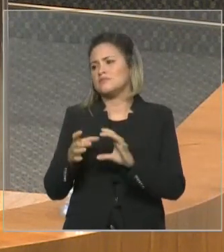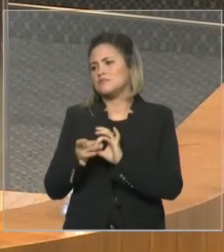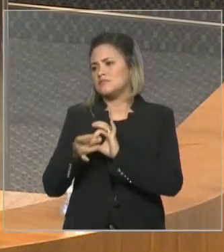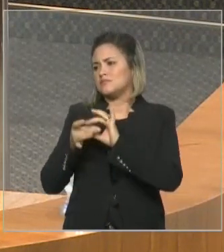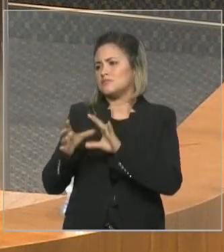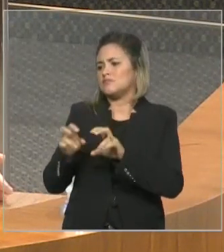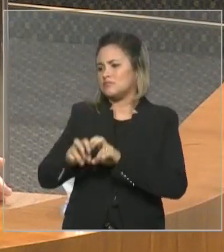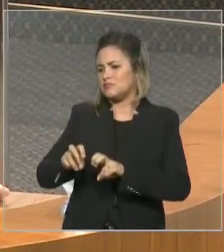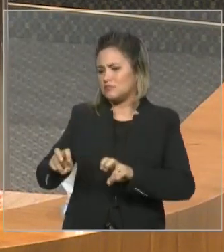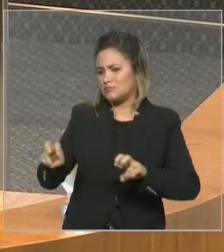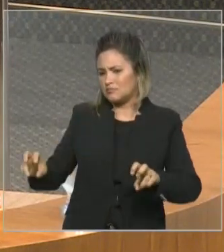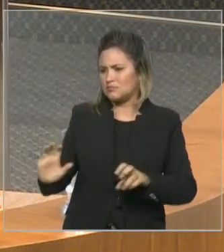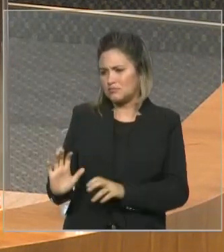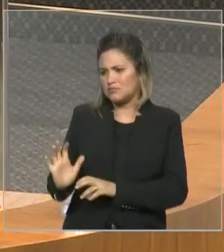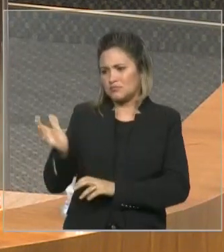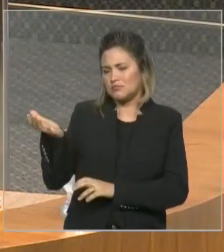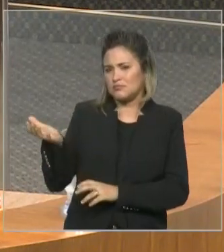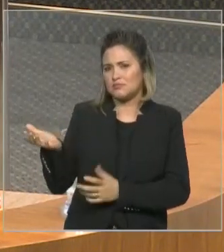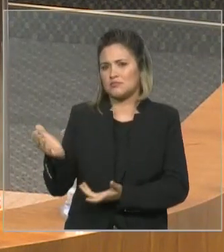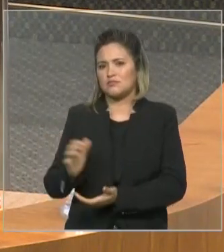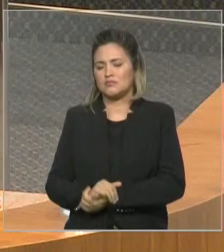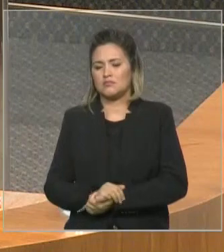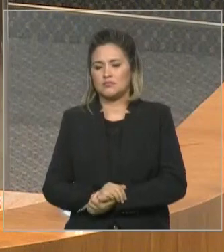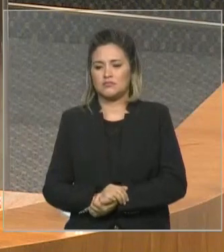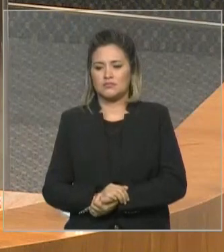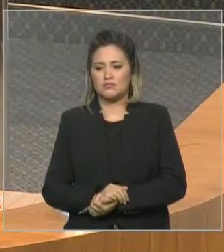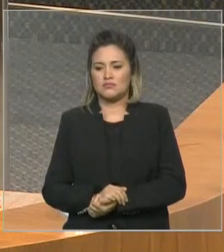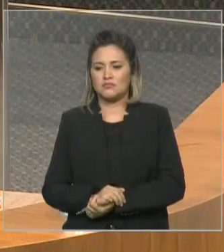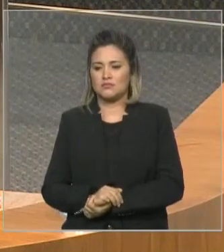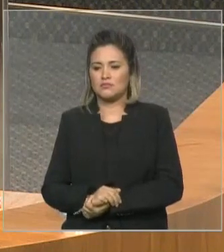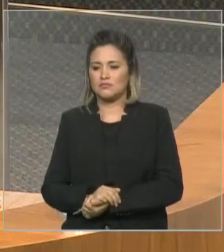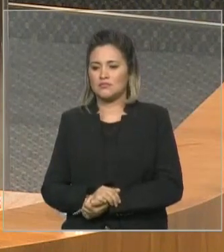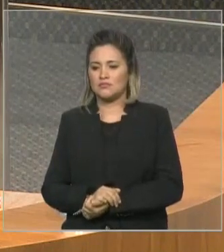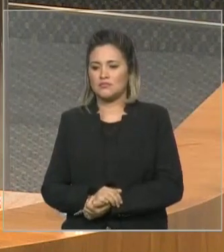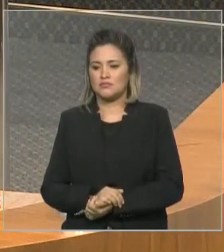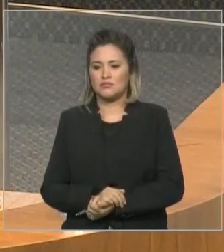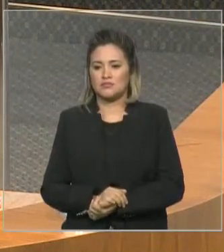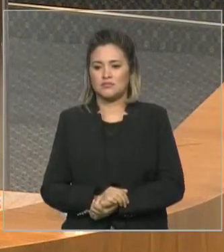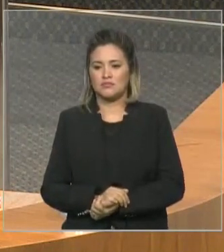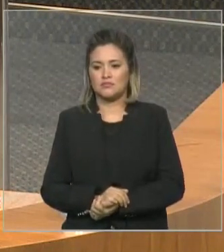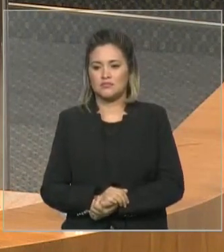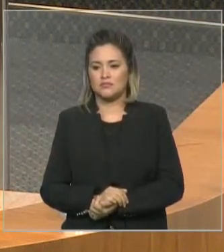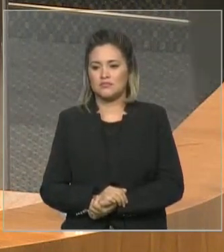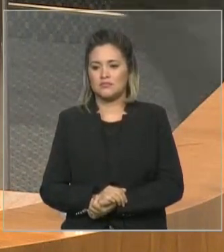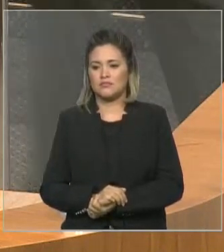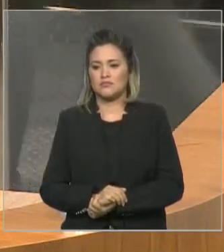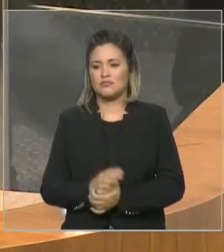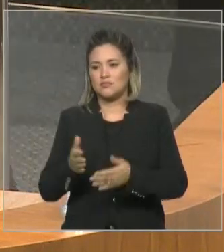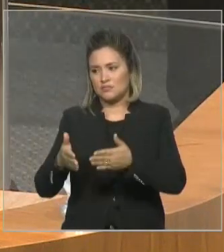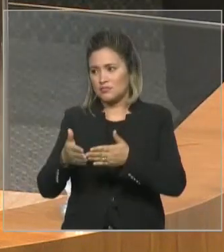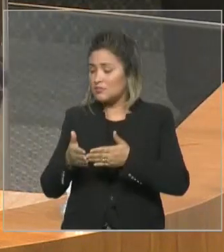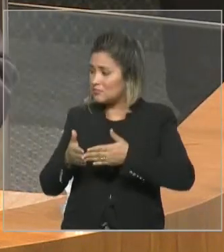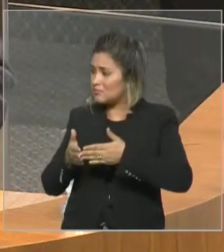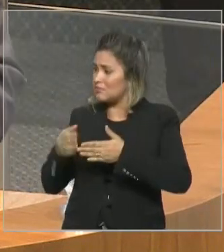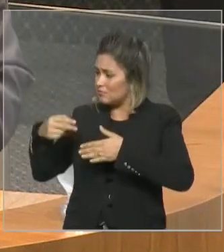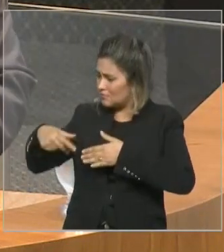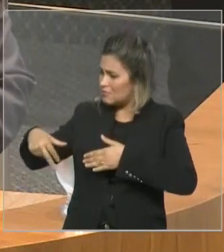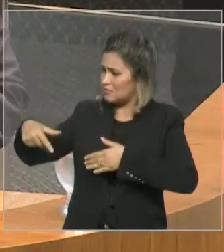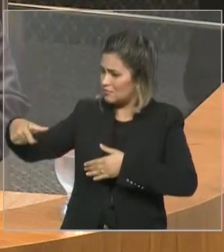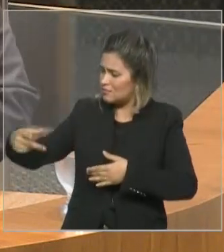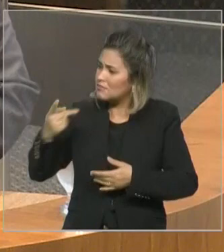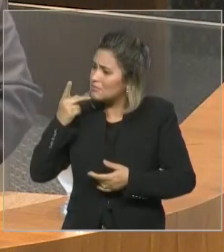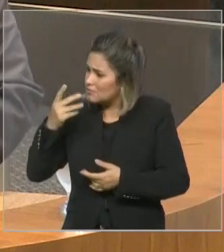acontece com muita brevidade. Mas me dê a honra do seu aparte, deputada Cleide, por favor.